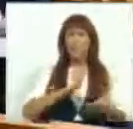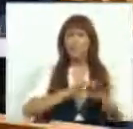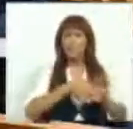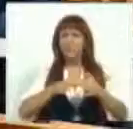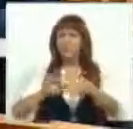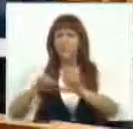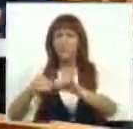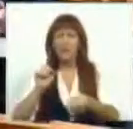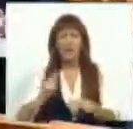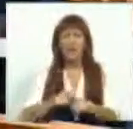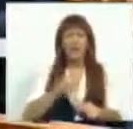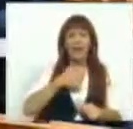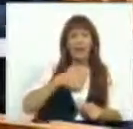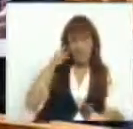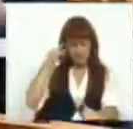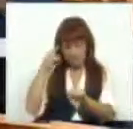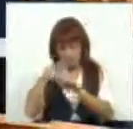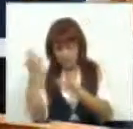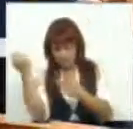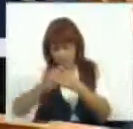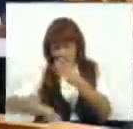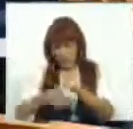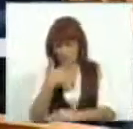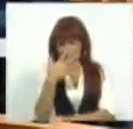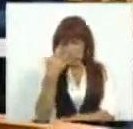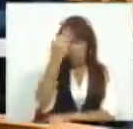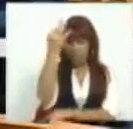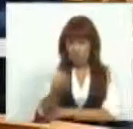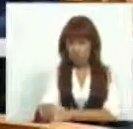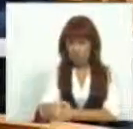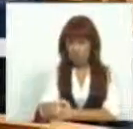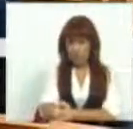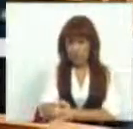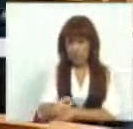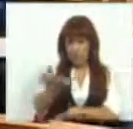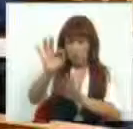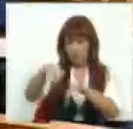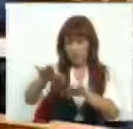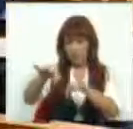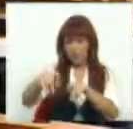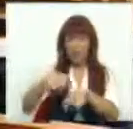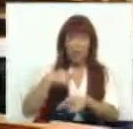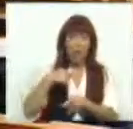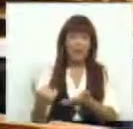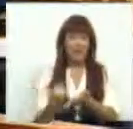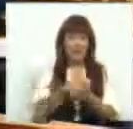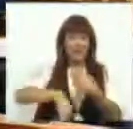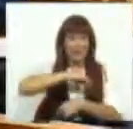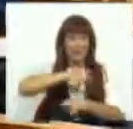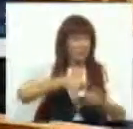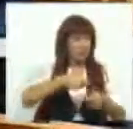quando uma empresa é alvo de uma tributação de 5%, no final, quando os dividendos são